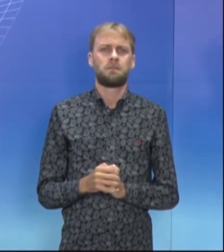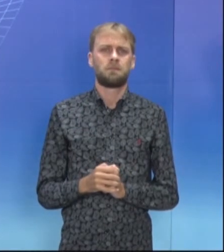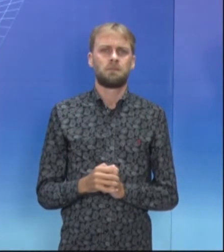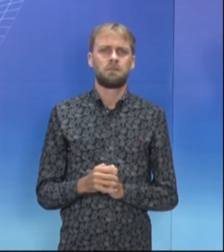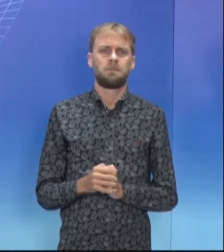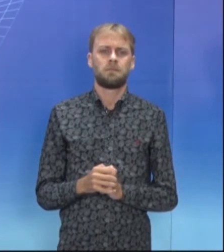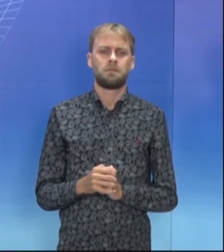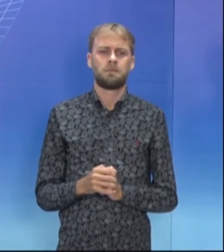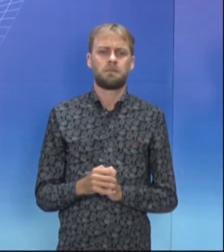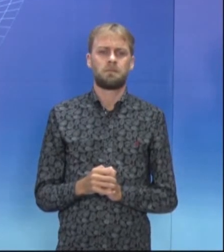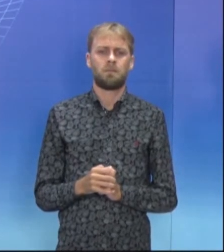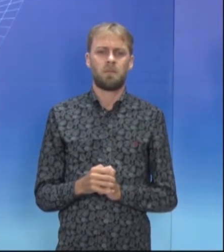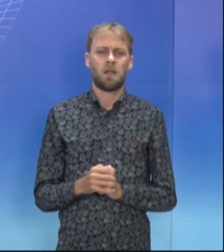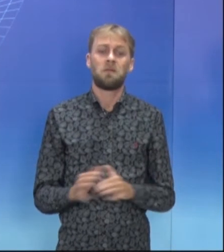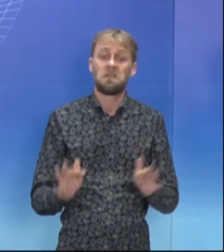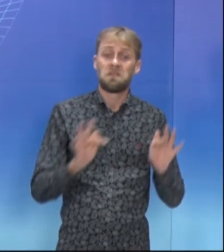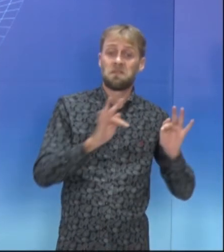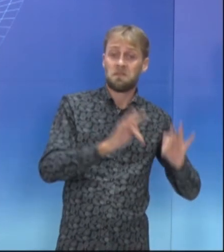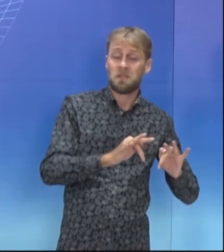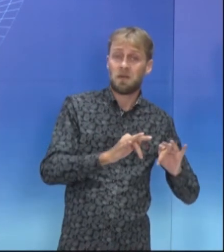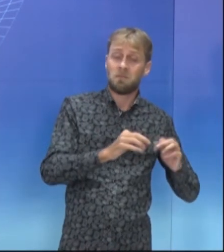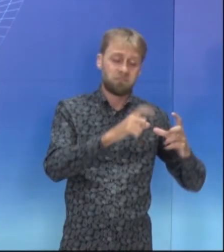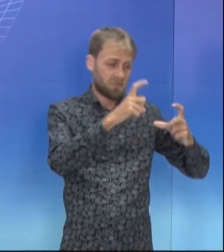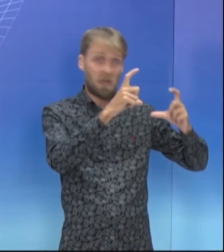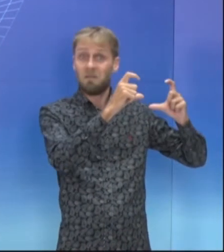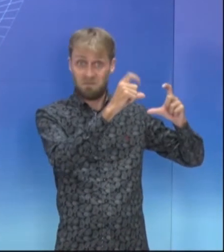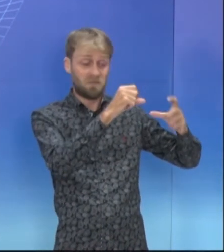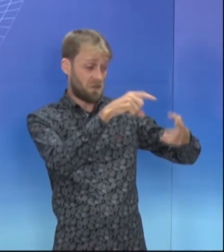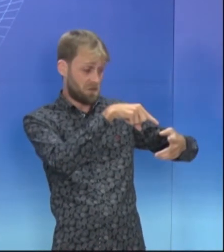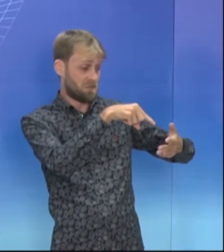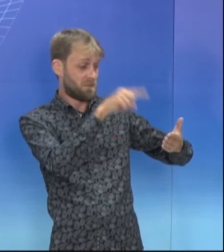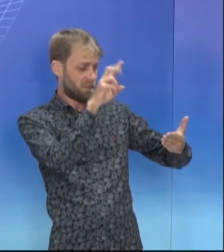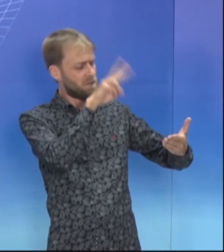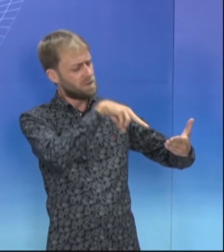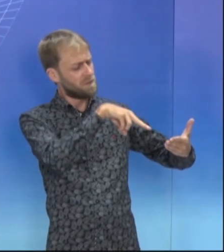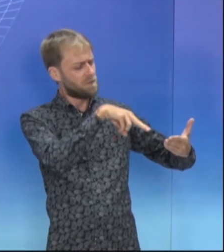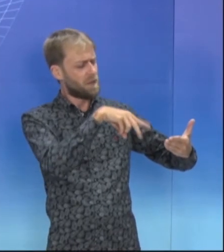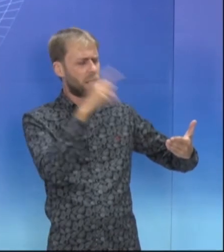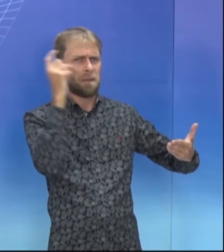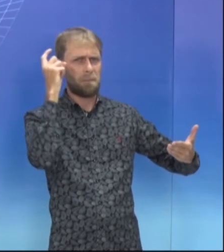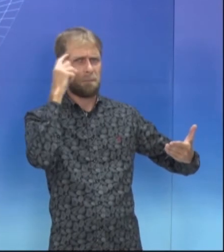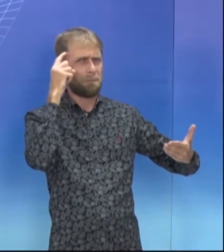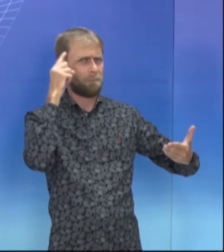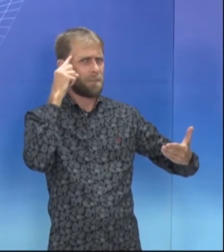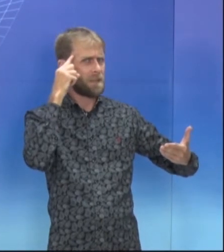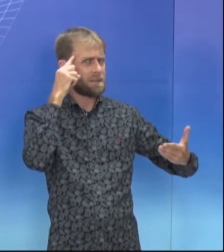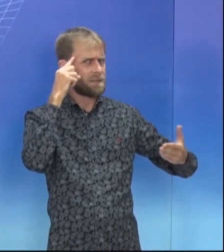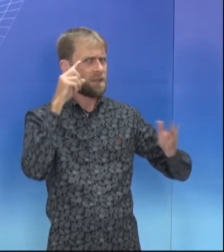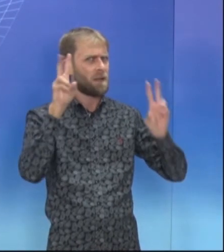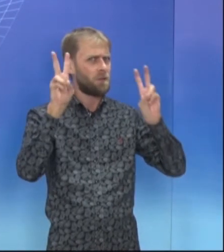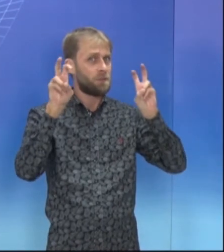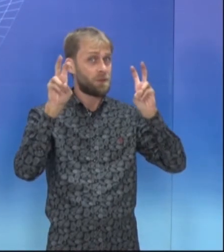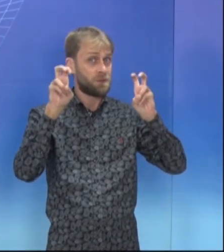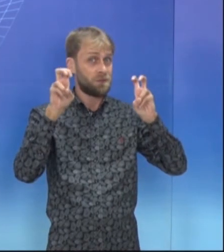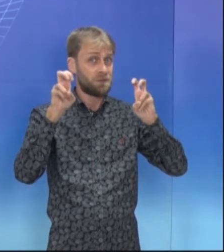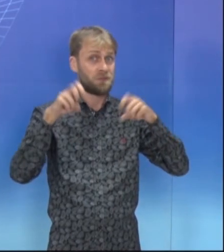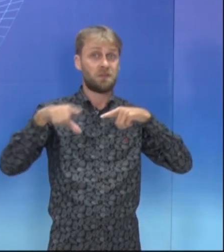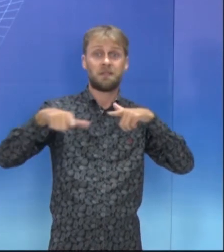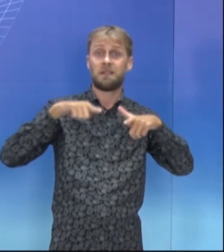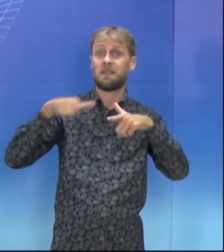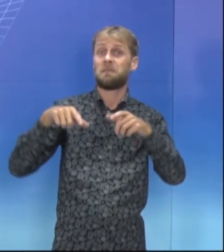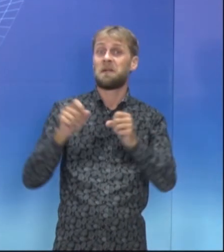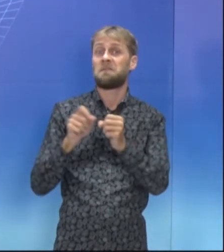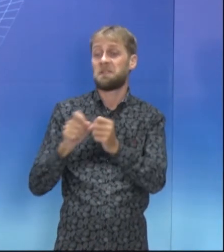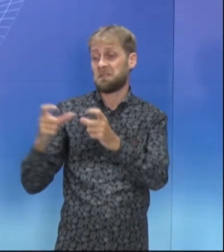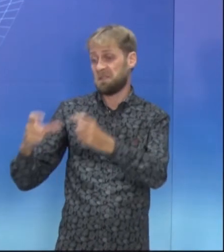Se trata... Você vai no fim aqui, ó. Com a imagem podemos perceber que se trata de um serviço que foi realizado em um lugar qualquer,